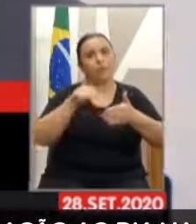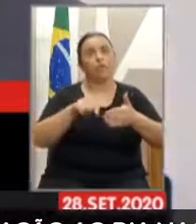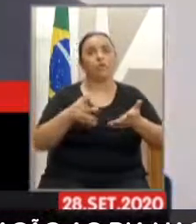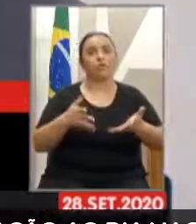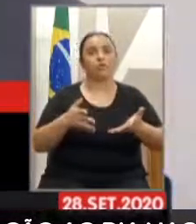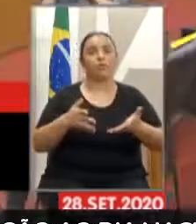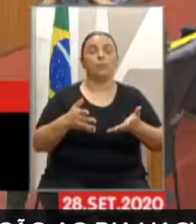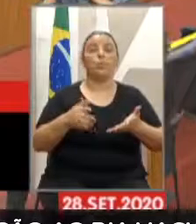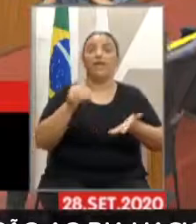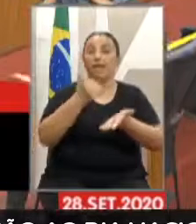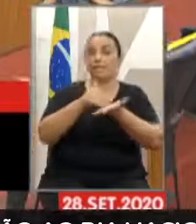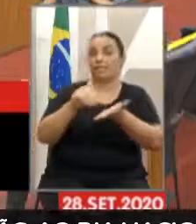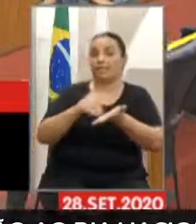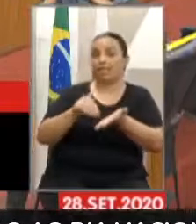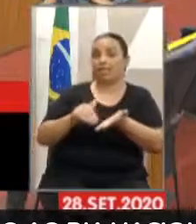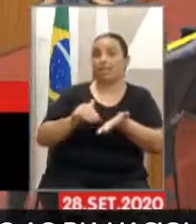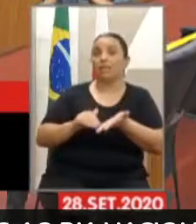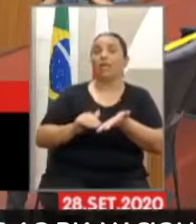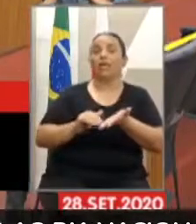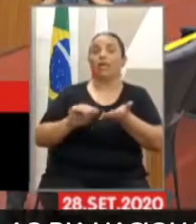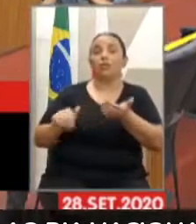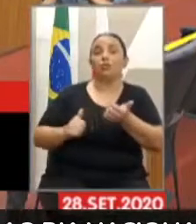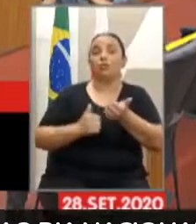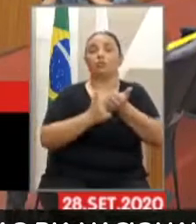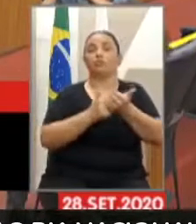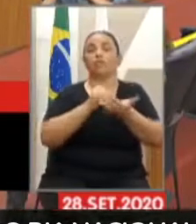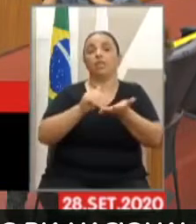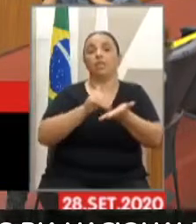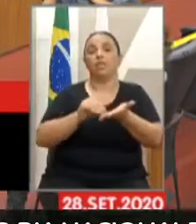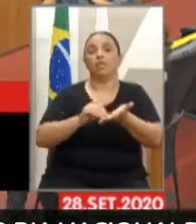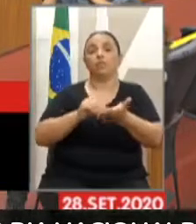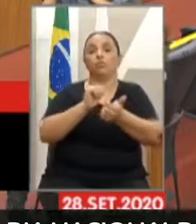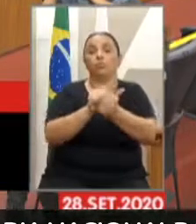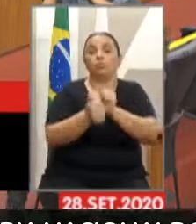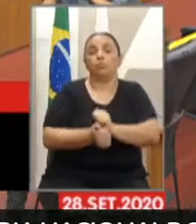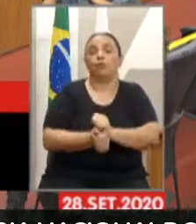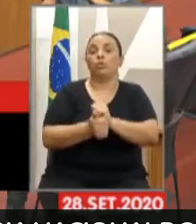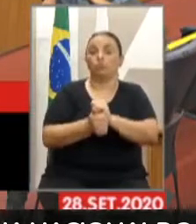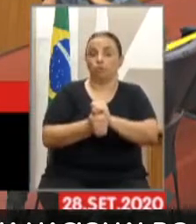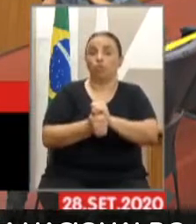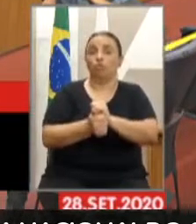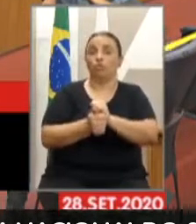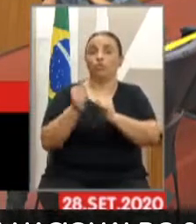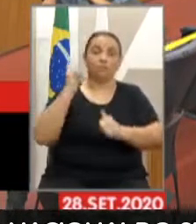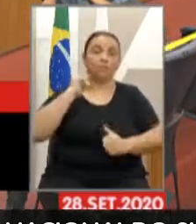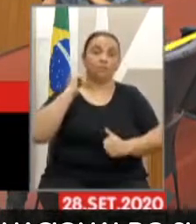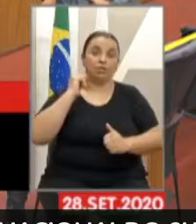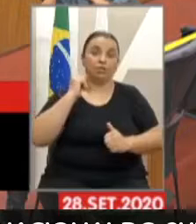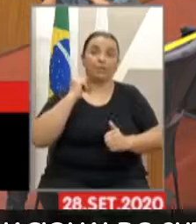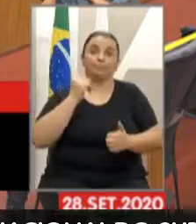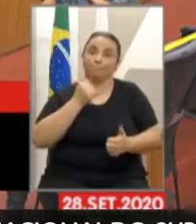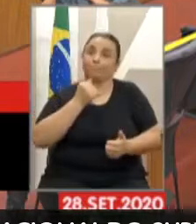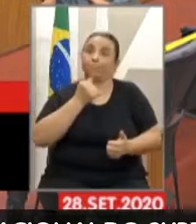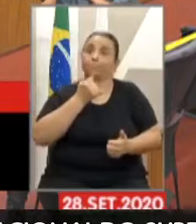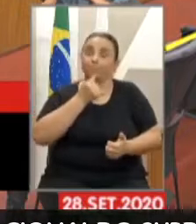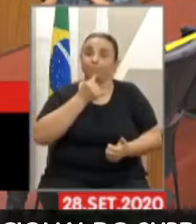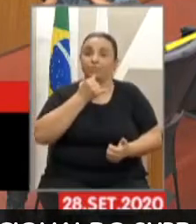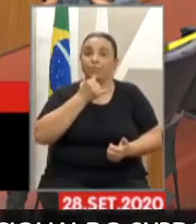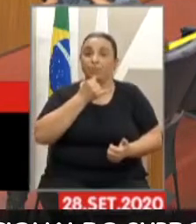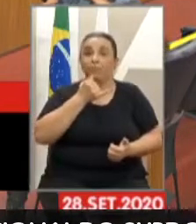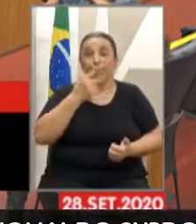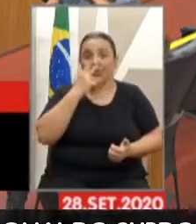que hoje é uma subsecretaria de esporte de Minas Gerais, infelizmente, está relegado a um segundo plano,